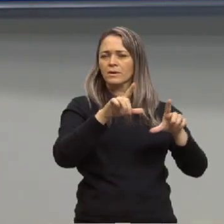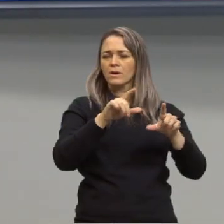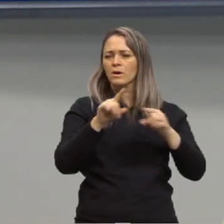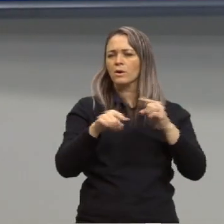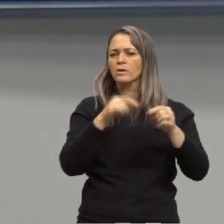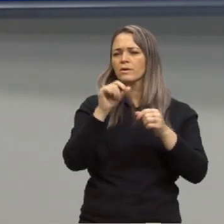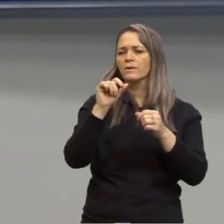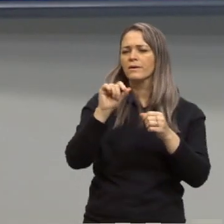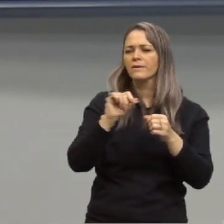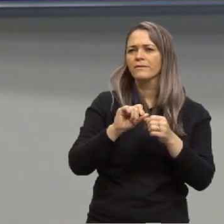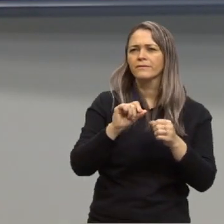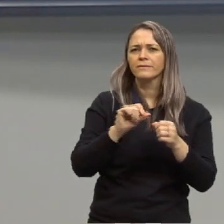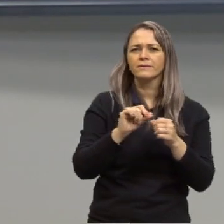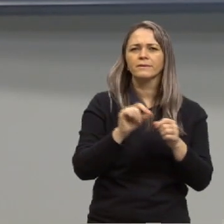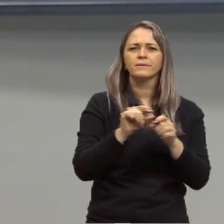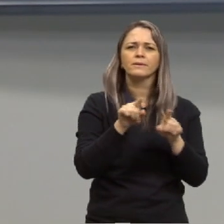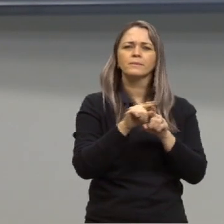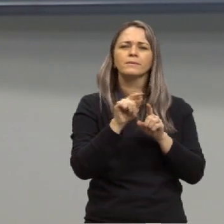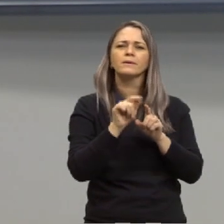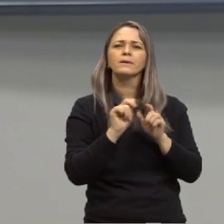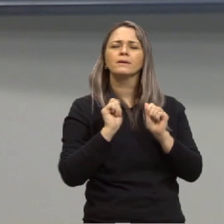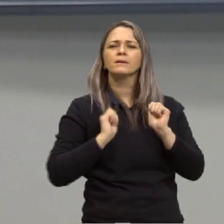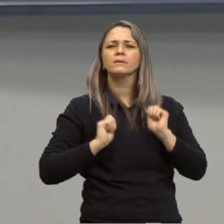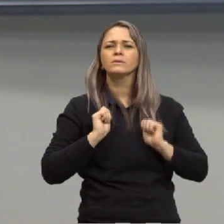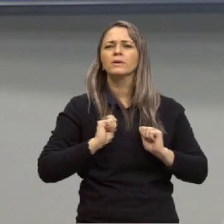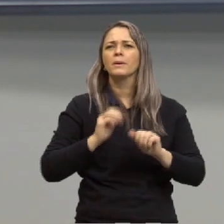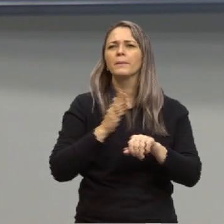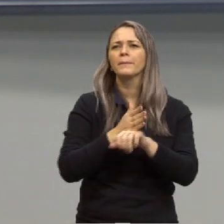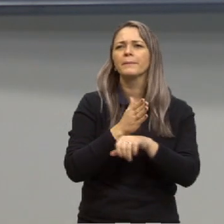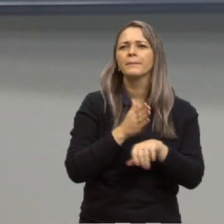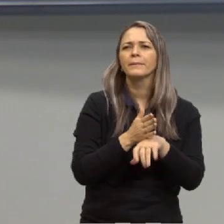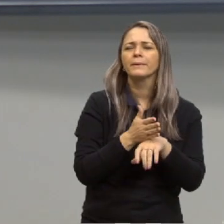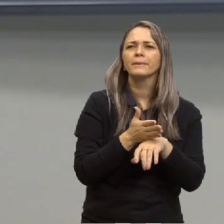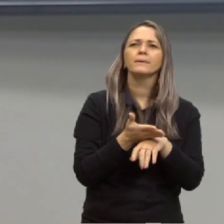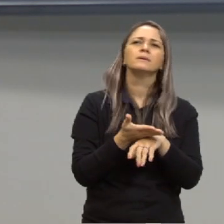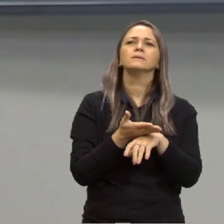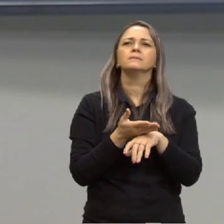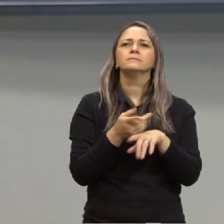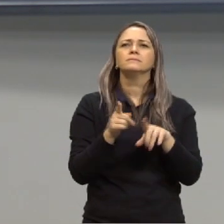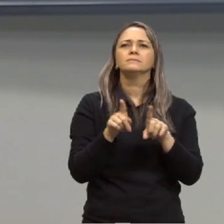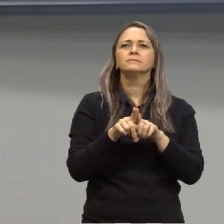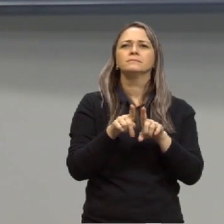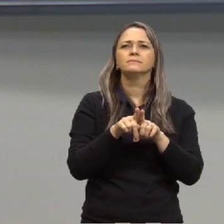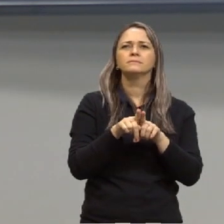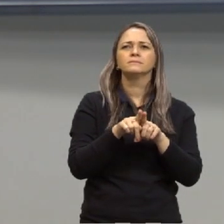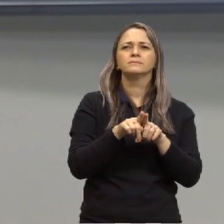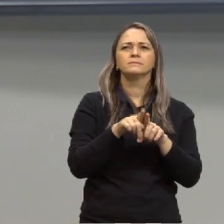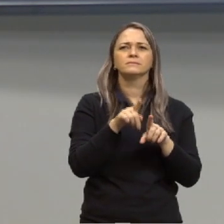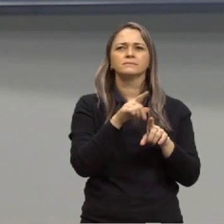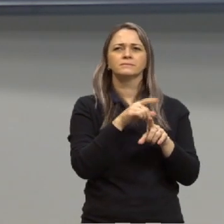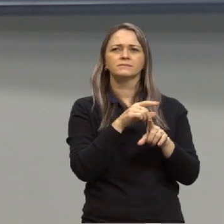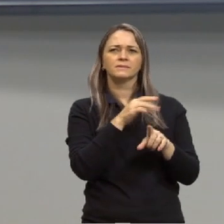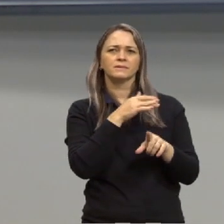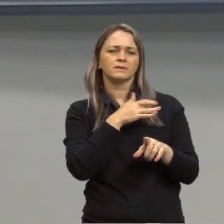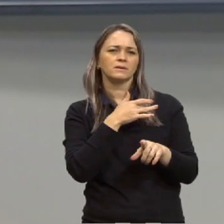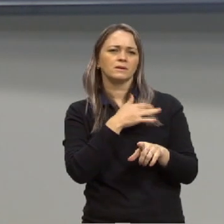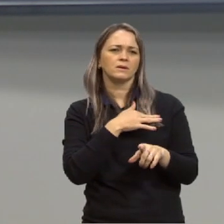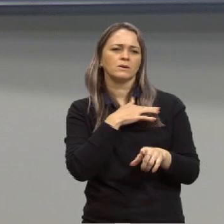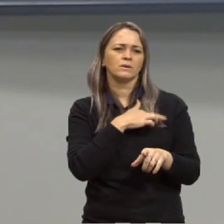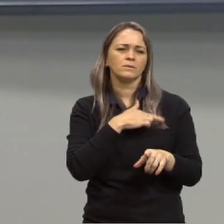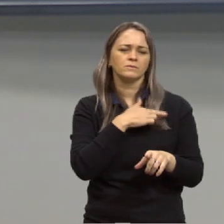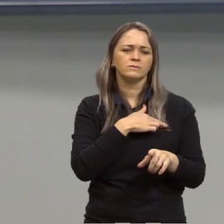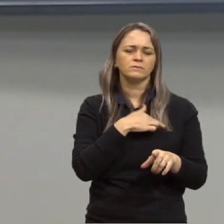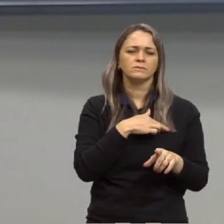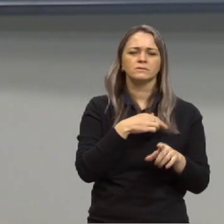desenvolve e os personagens que dela participam. O fragmento do romance caracteriza-se como uma